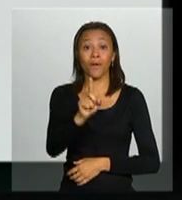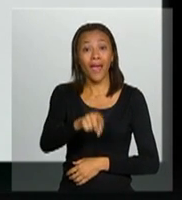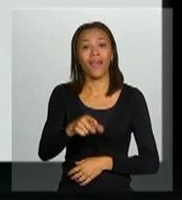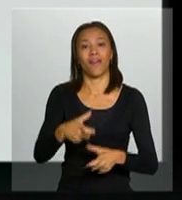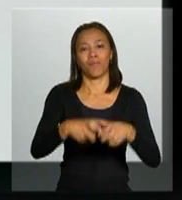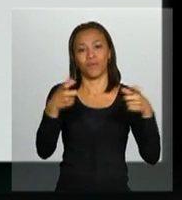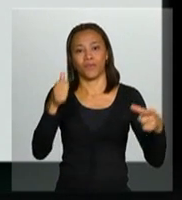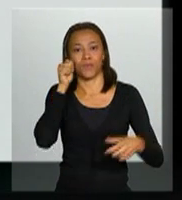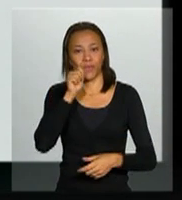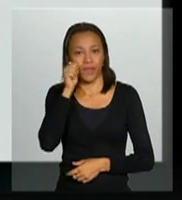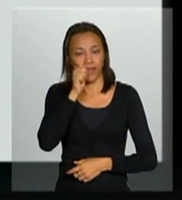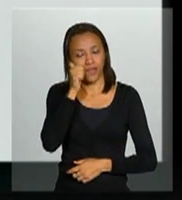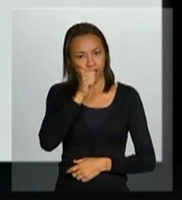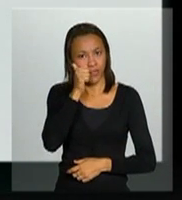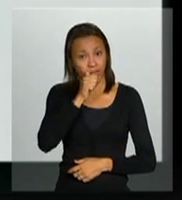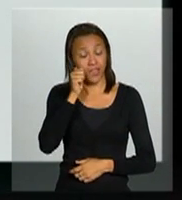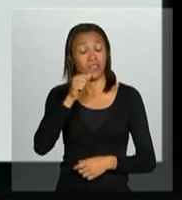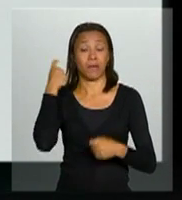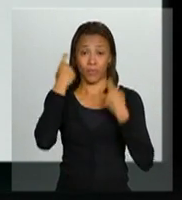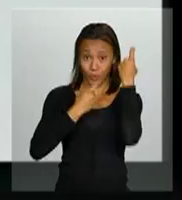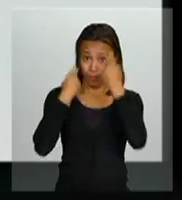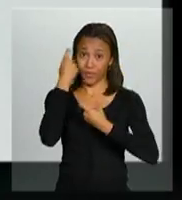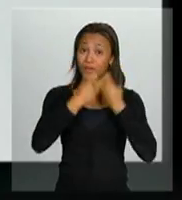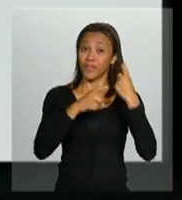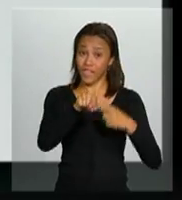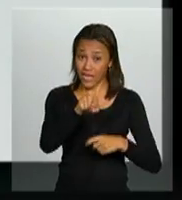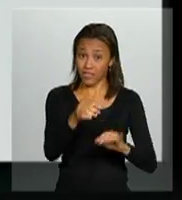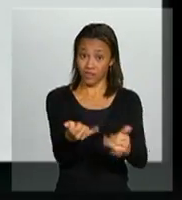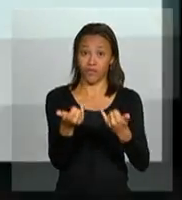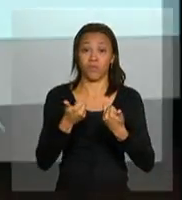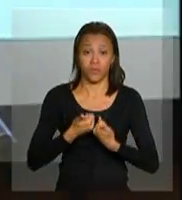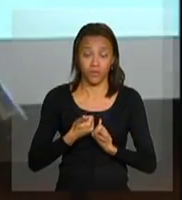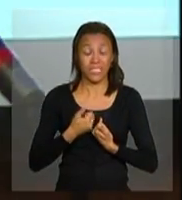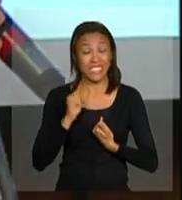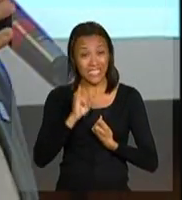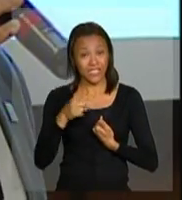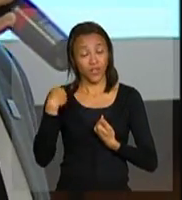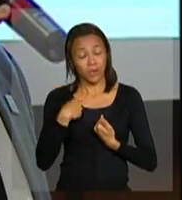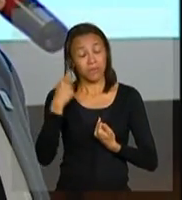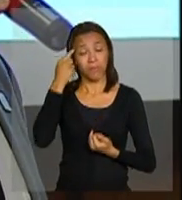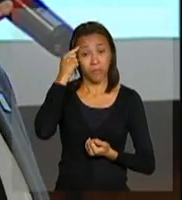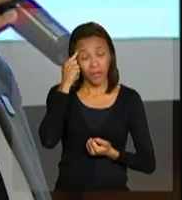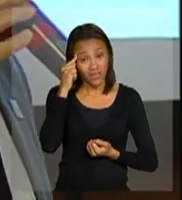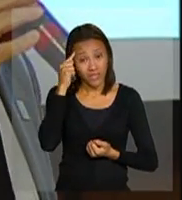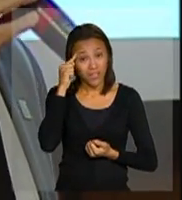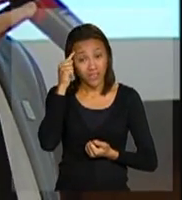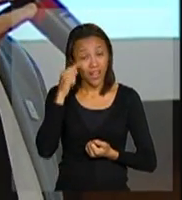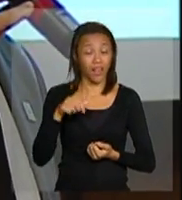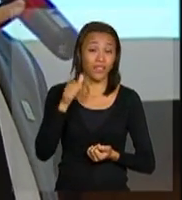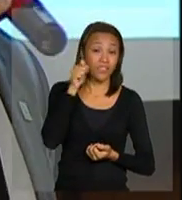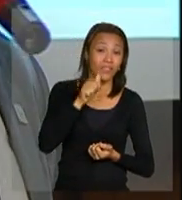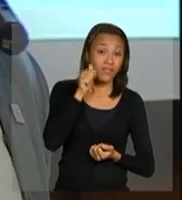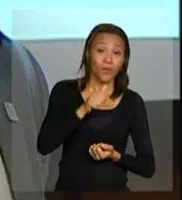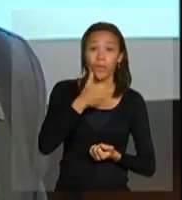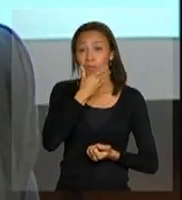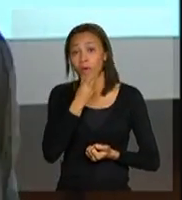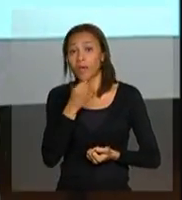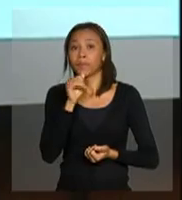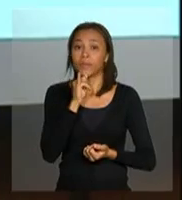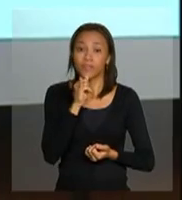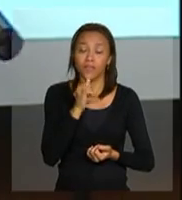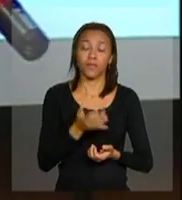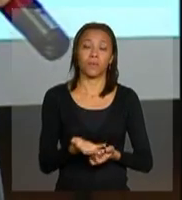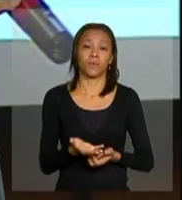mulheres. Esse é um dado realmente preocupante. Se nós analisarmos do ponto de vista de sexo na África Subsaariana,